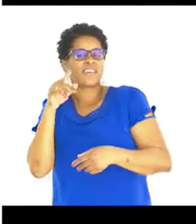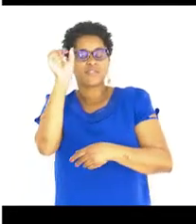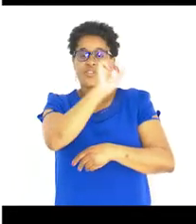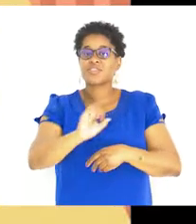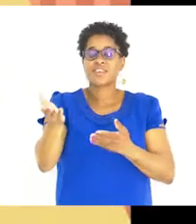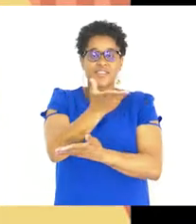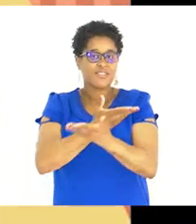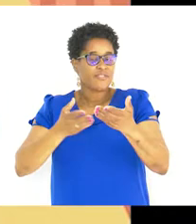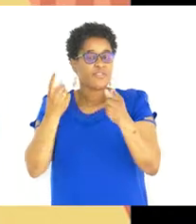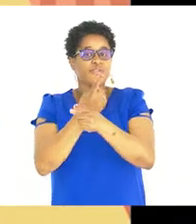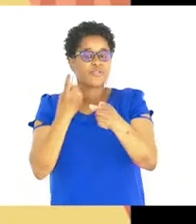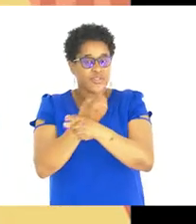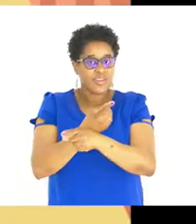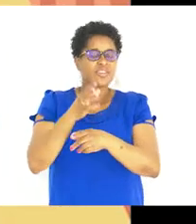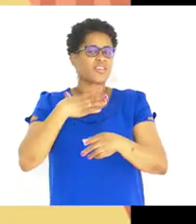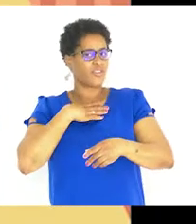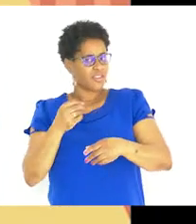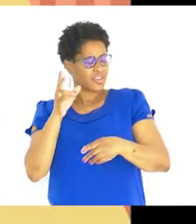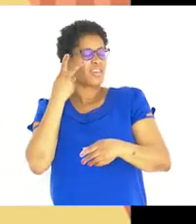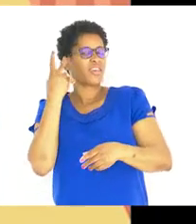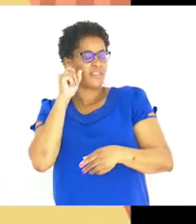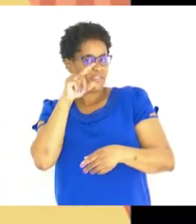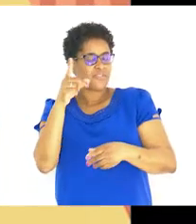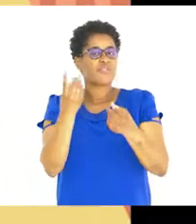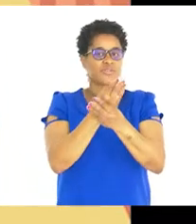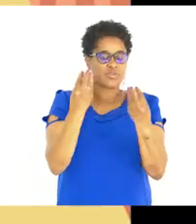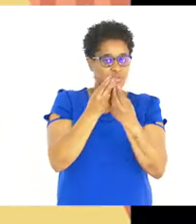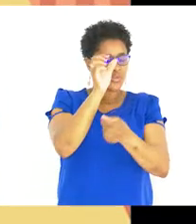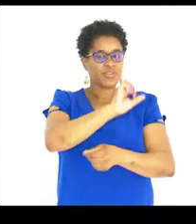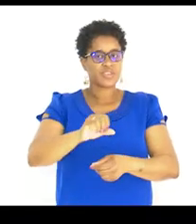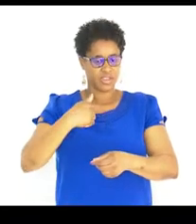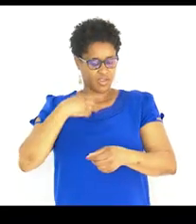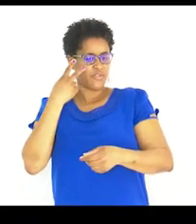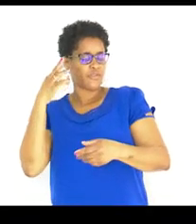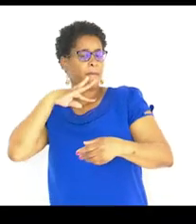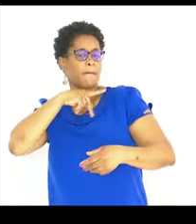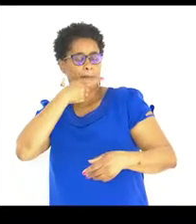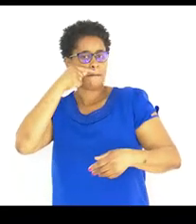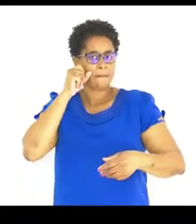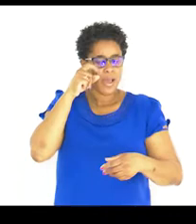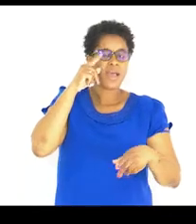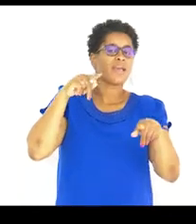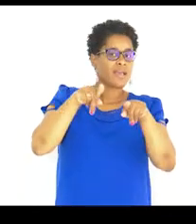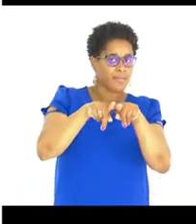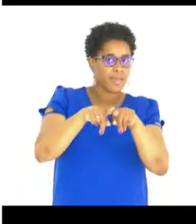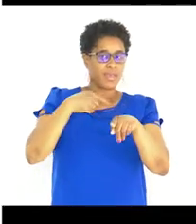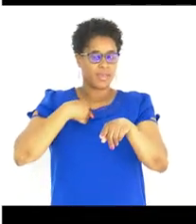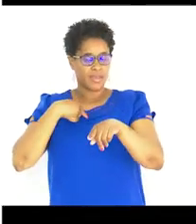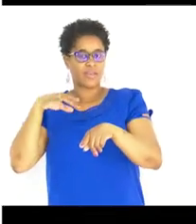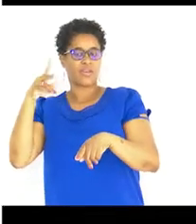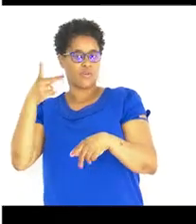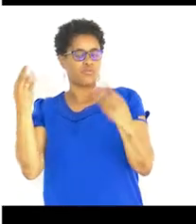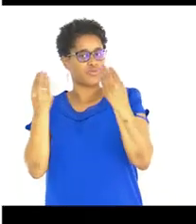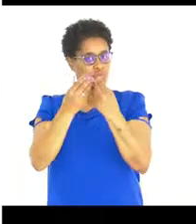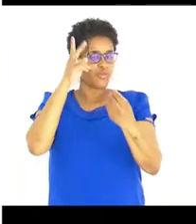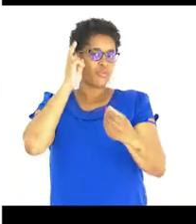você divide o que gosta Quem olha por você Moro com meu pai, minha mãe e minha irmã Eu moro com a minha